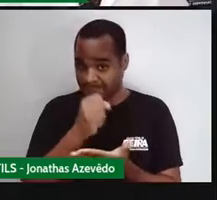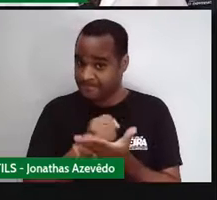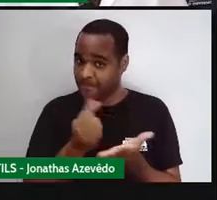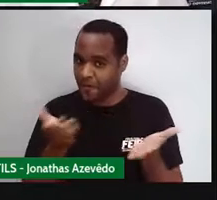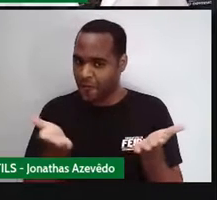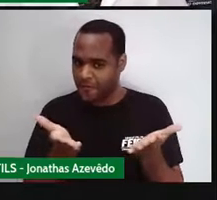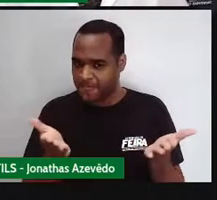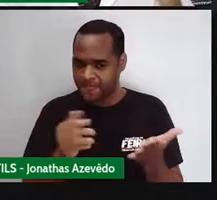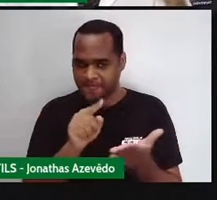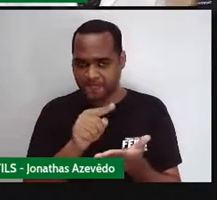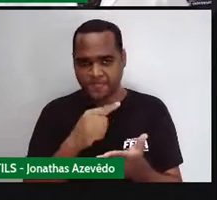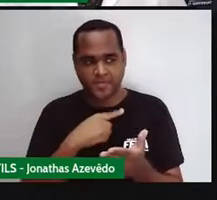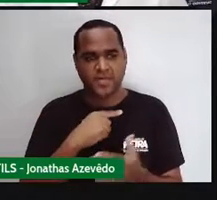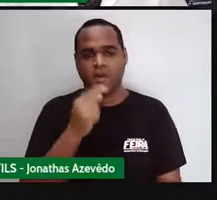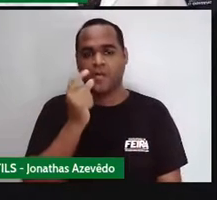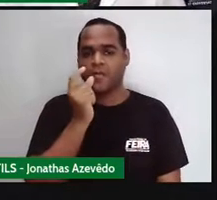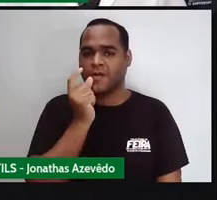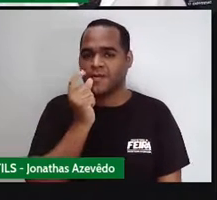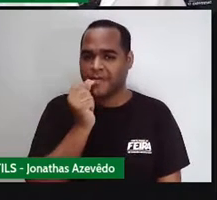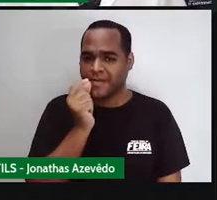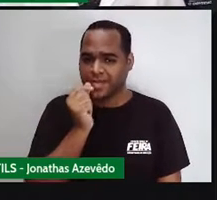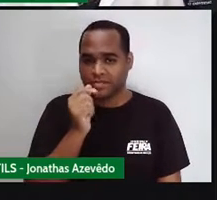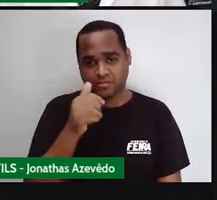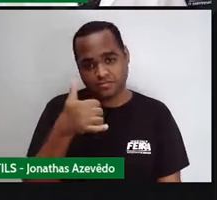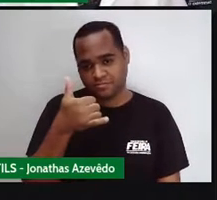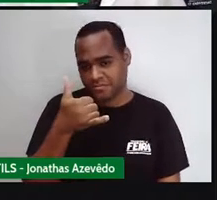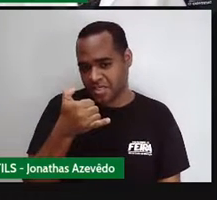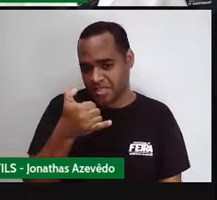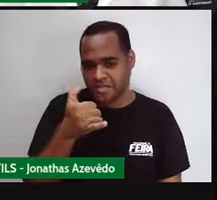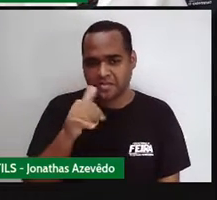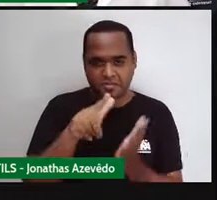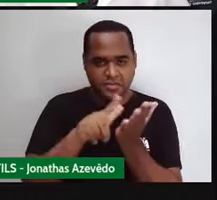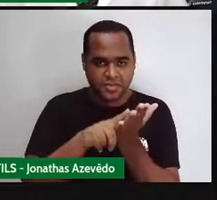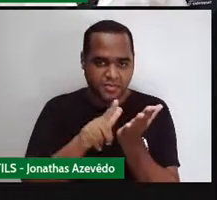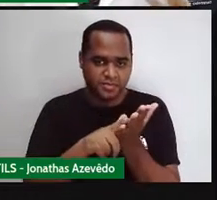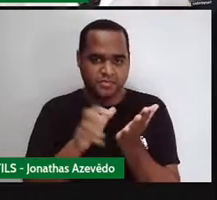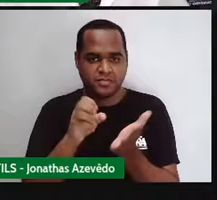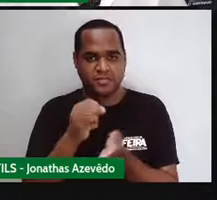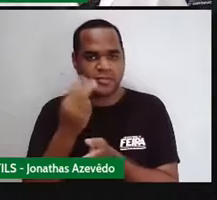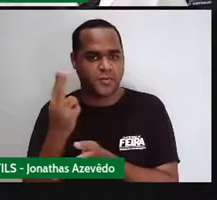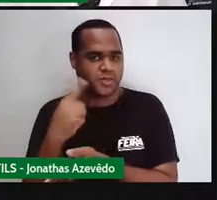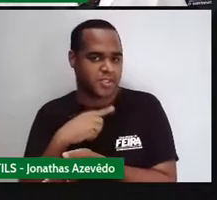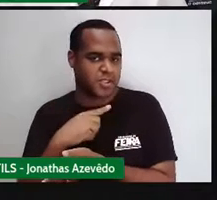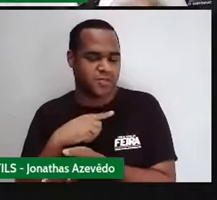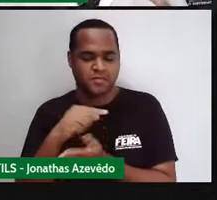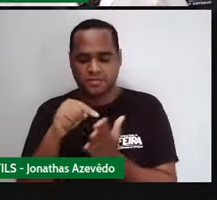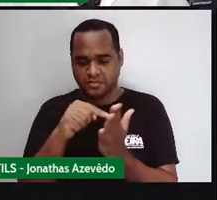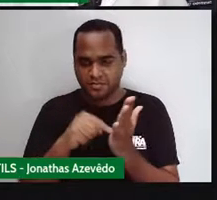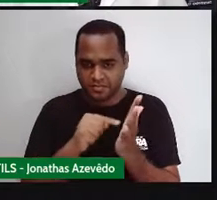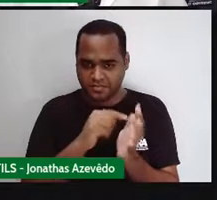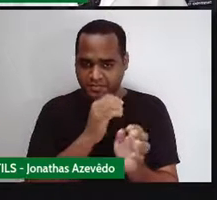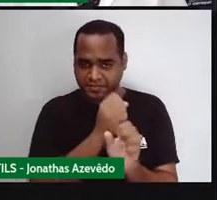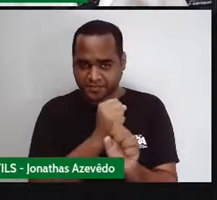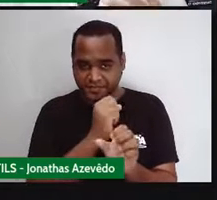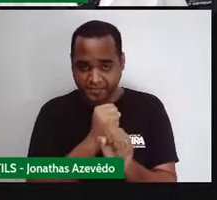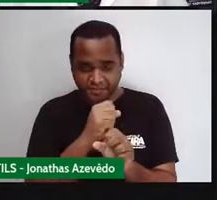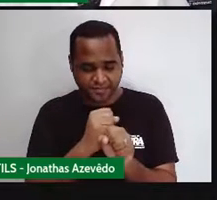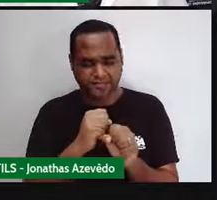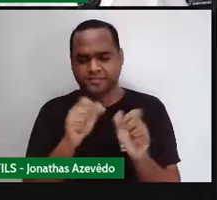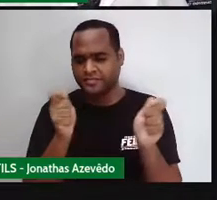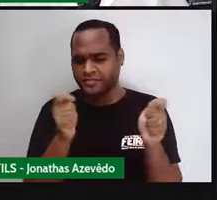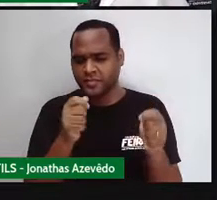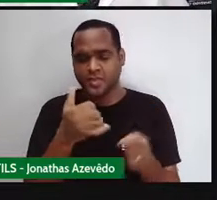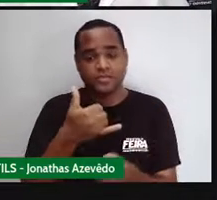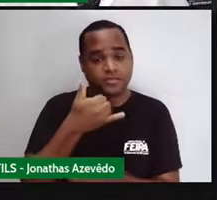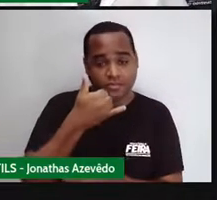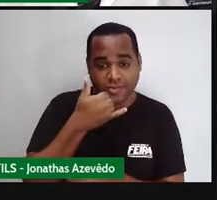Olha só. Você vai pegar um lapisinho aí, uma caneta, um papel, ou até mesmo uma calculadora que você tenha por perto. Pode ser a